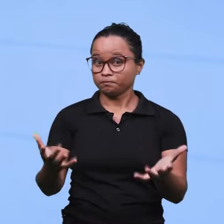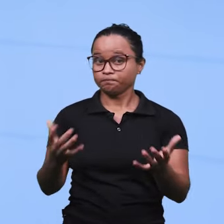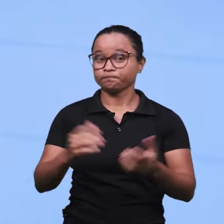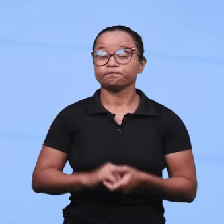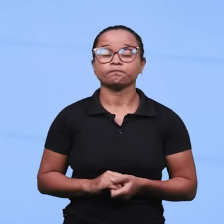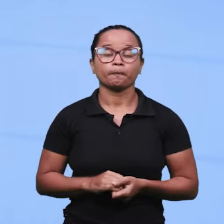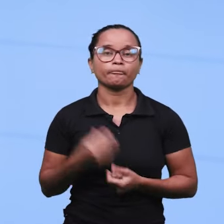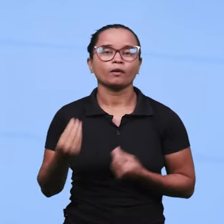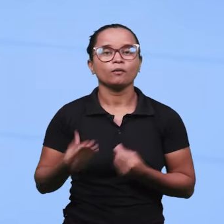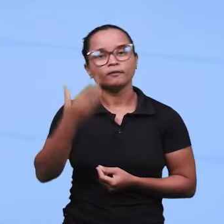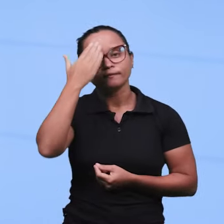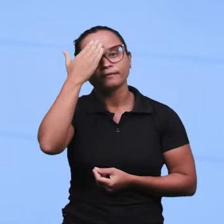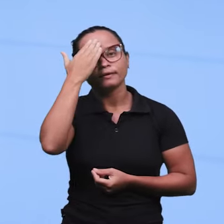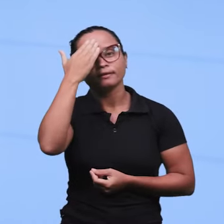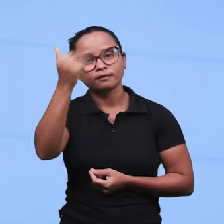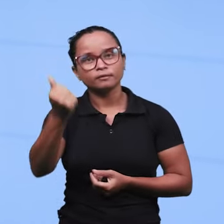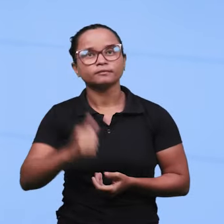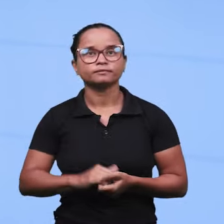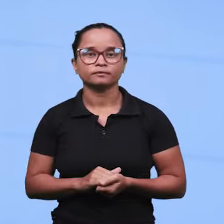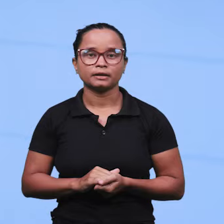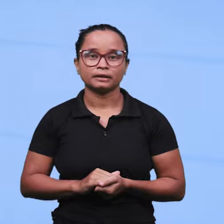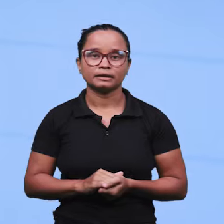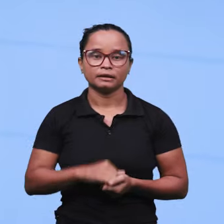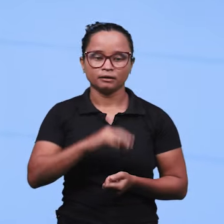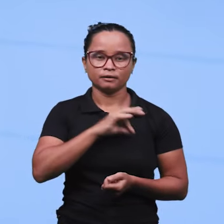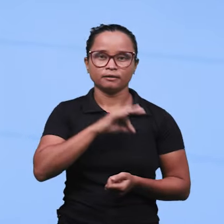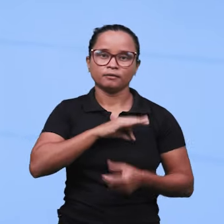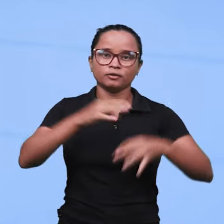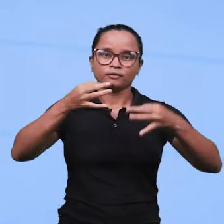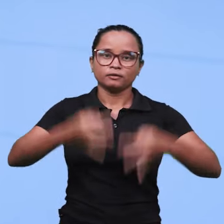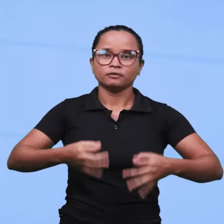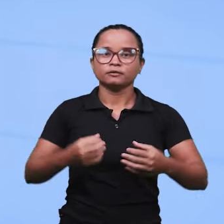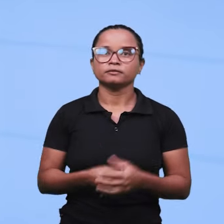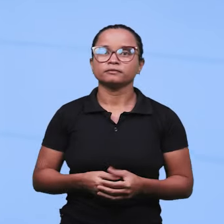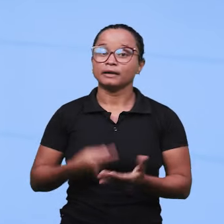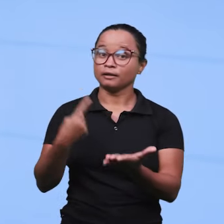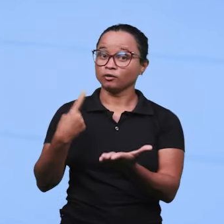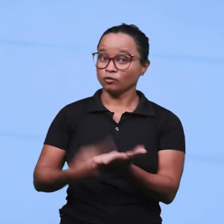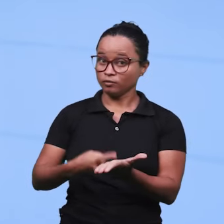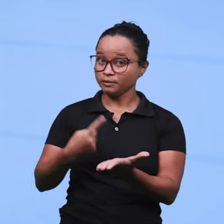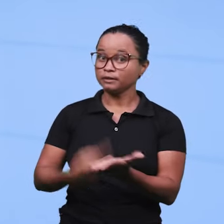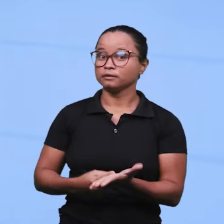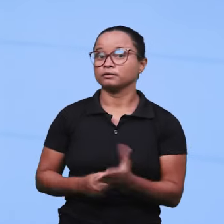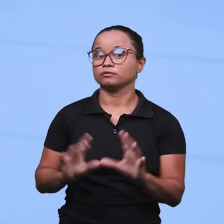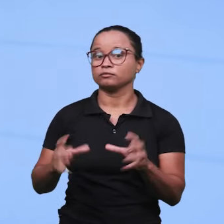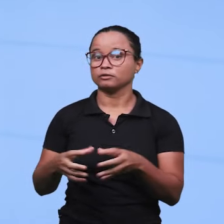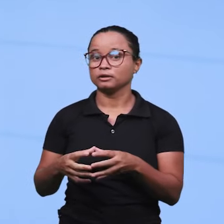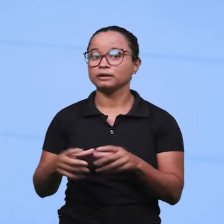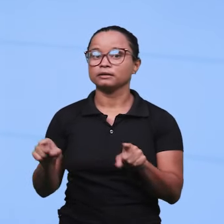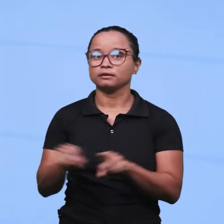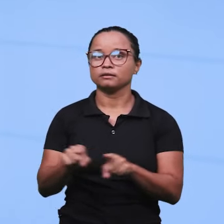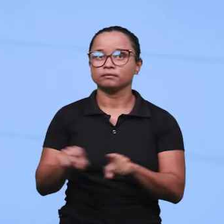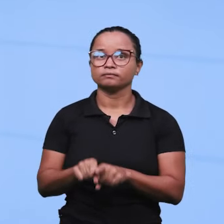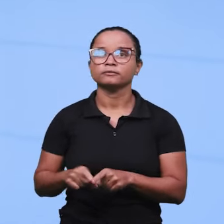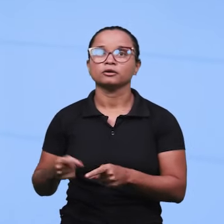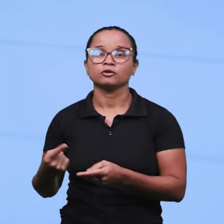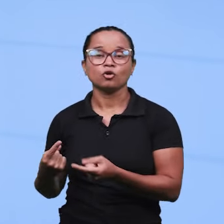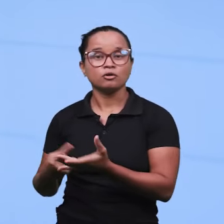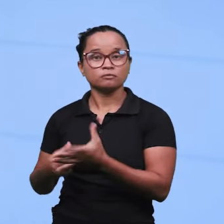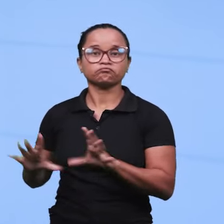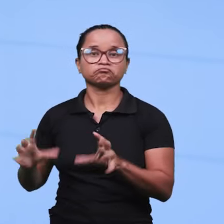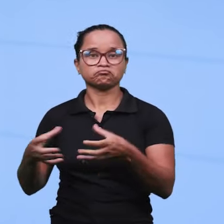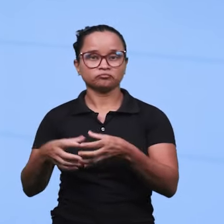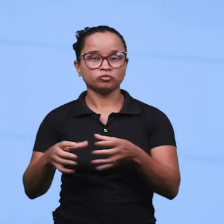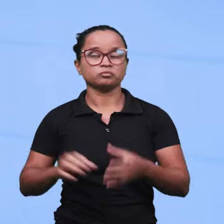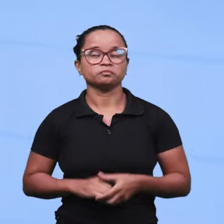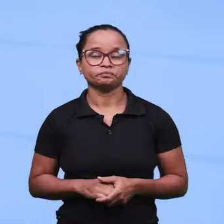como que ele vai saber se aquilo é devido, se ele está recebendo devido? Isso vai estar no acordo coletivo e na convenção coletiva. Então,